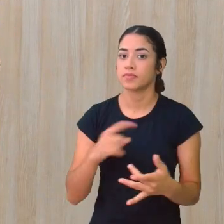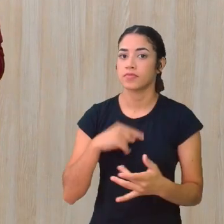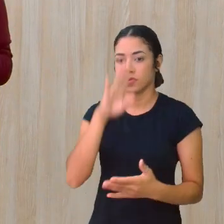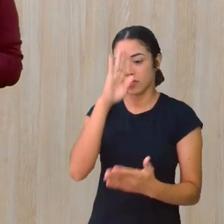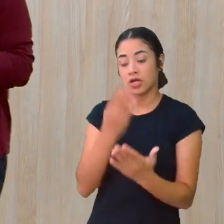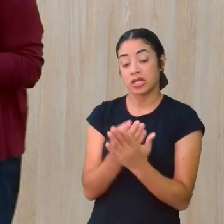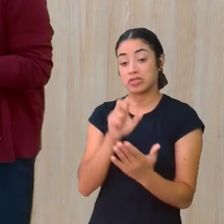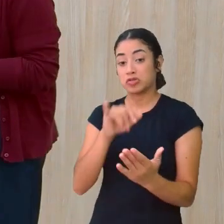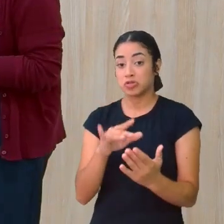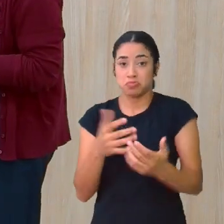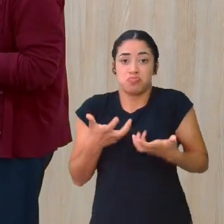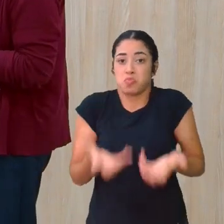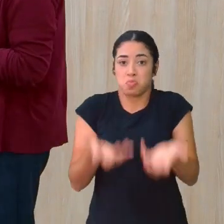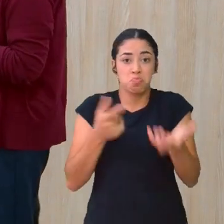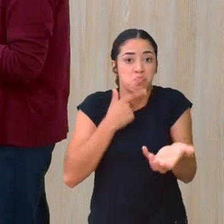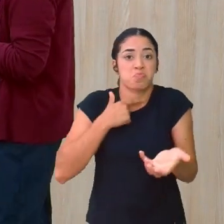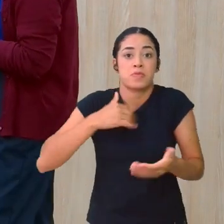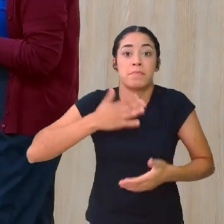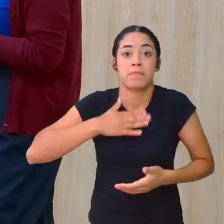versão Se eu quiser